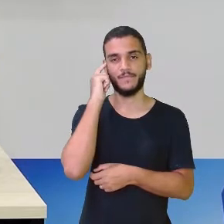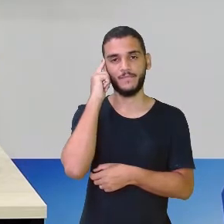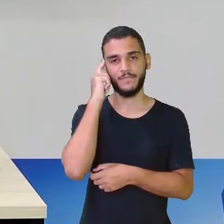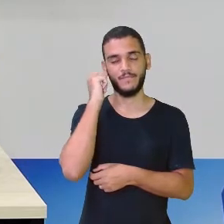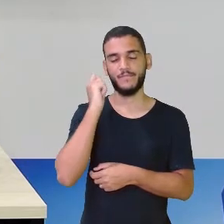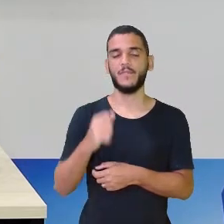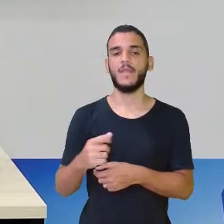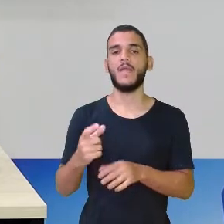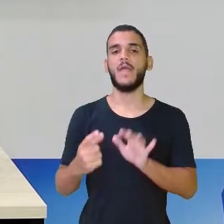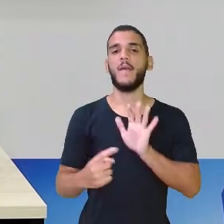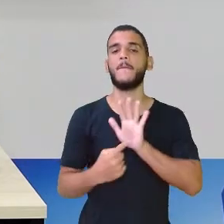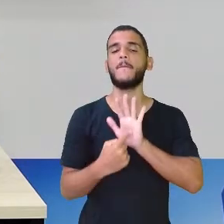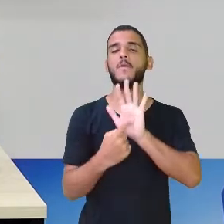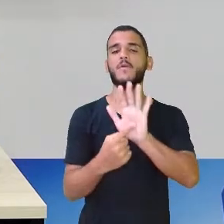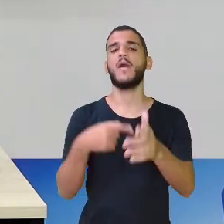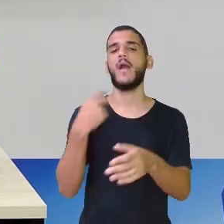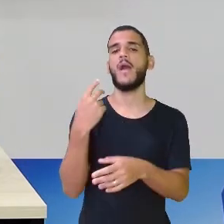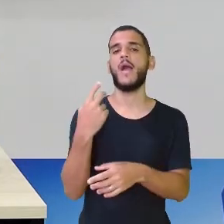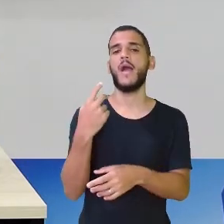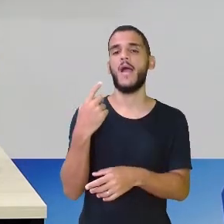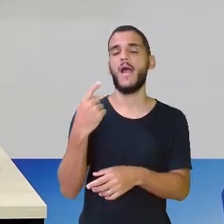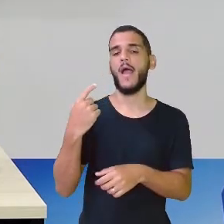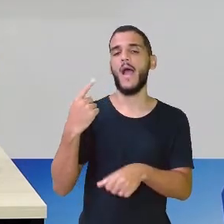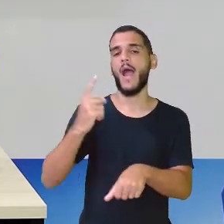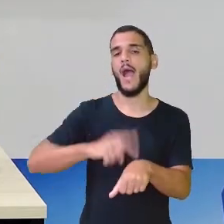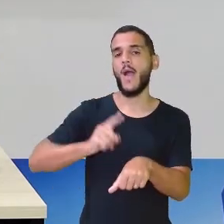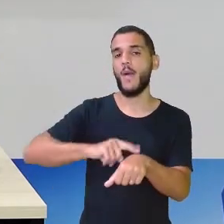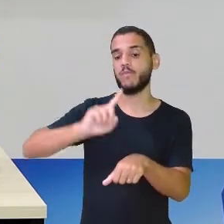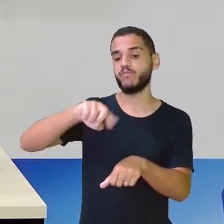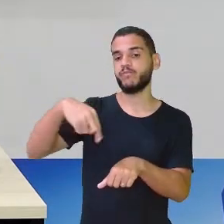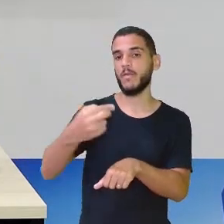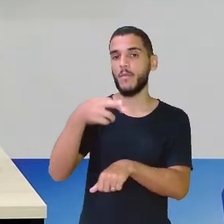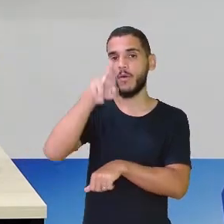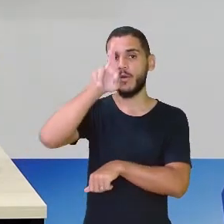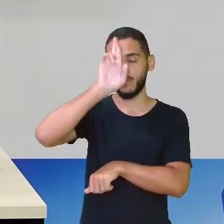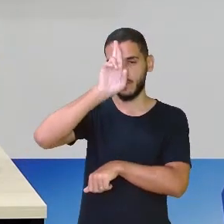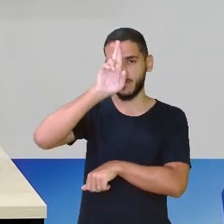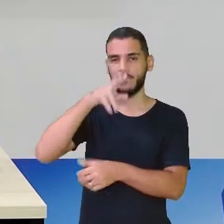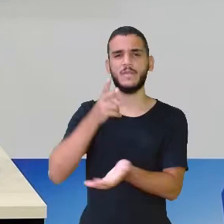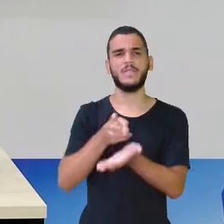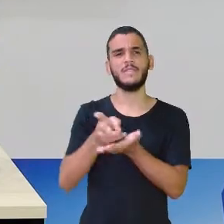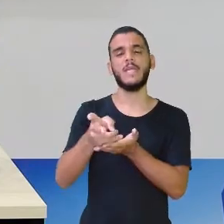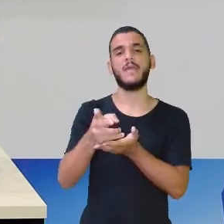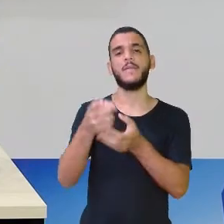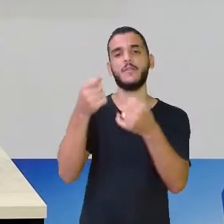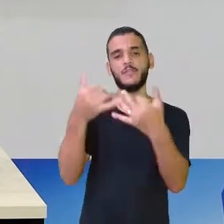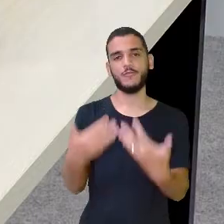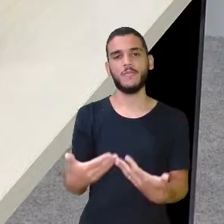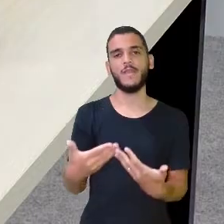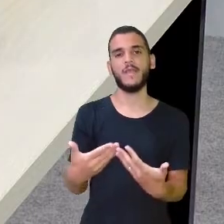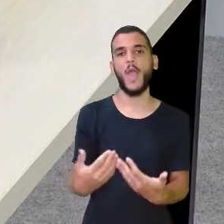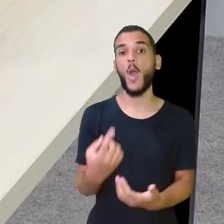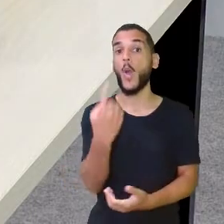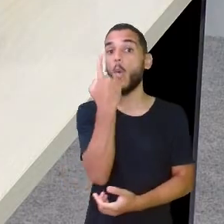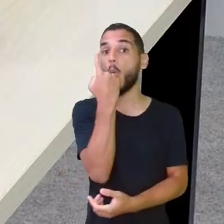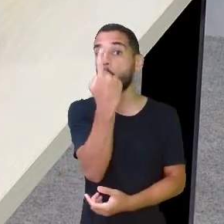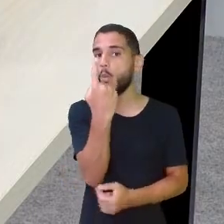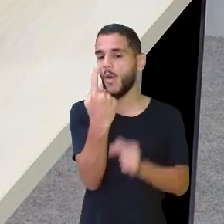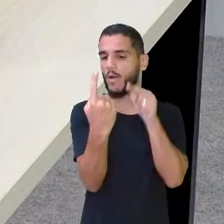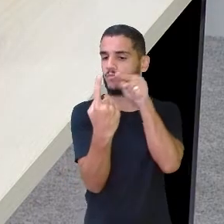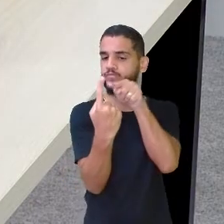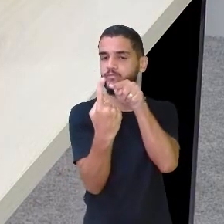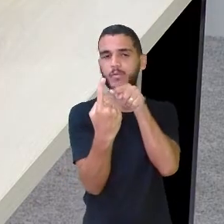mostrando as horas depois do meio-dia. Porque a gente sempre fala, uma hora da tarde. Mas, na verdade, seriam o quê?